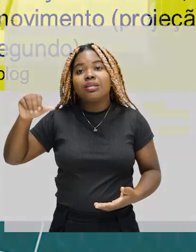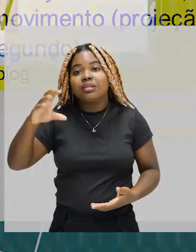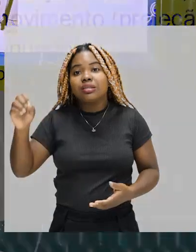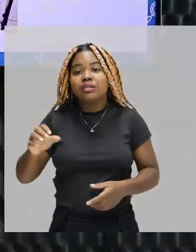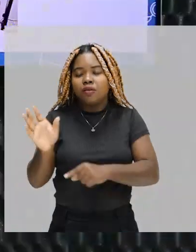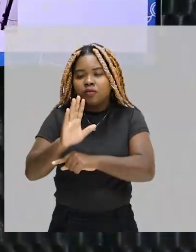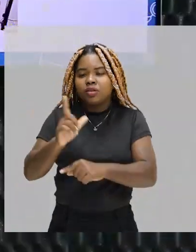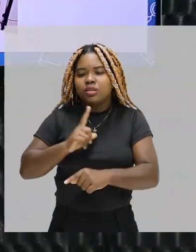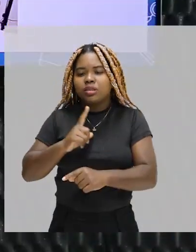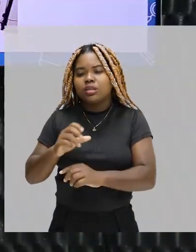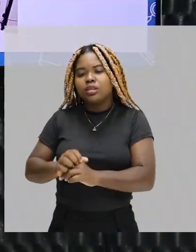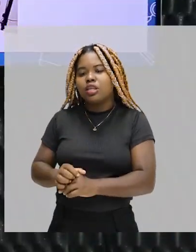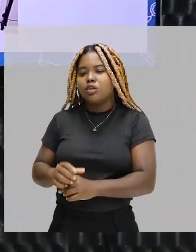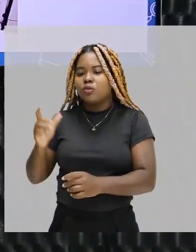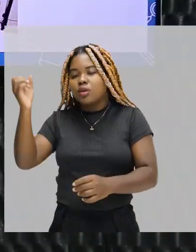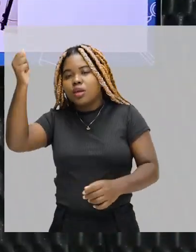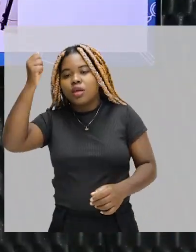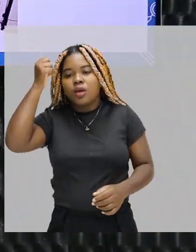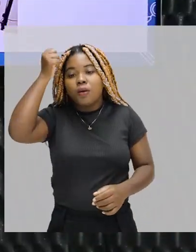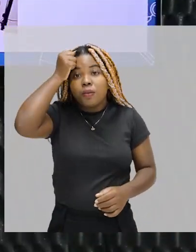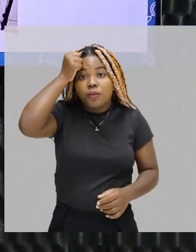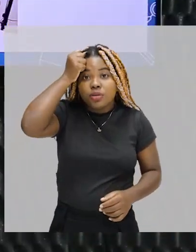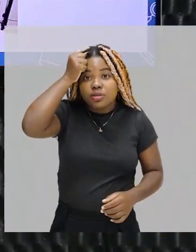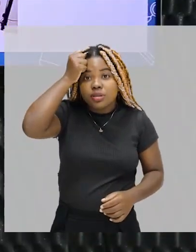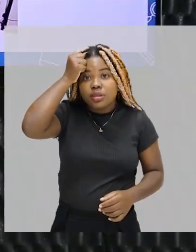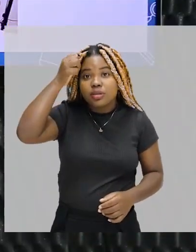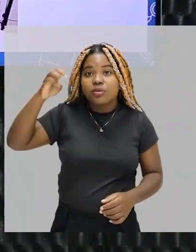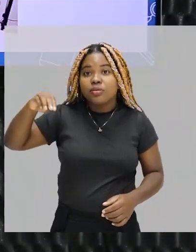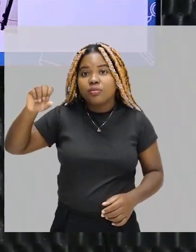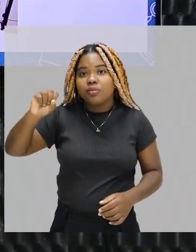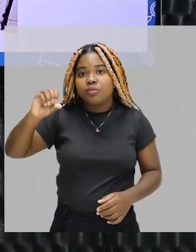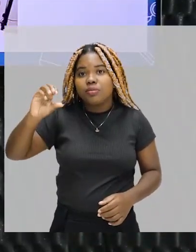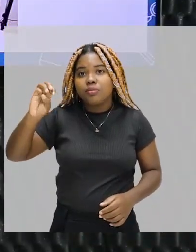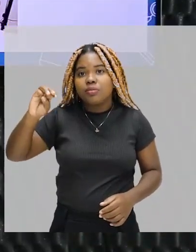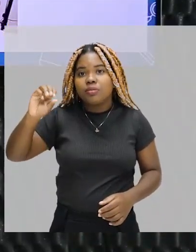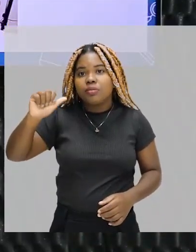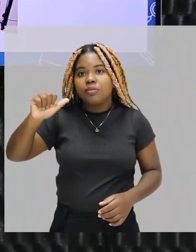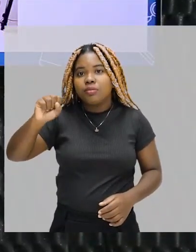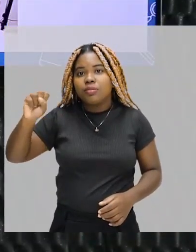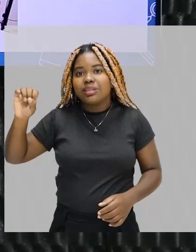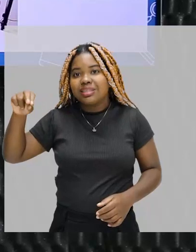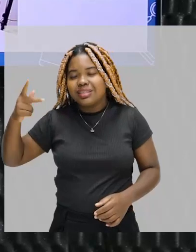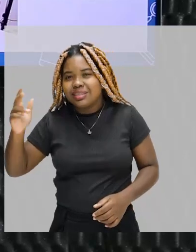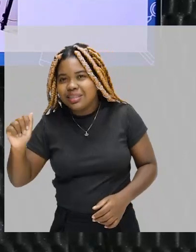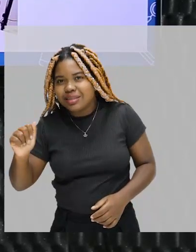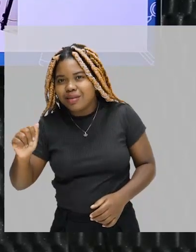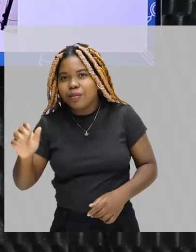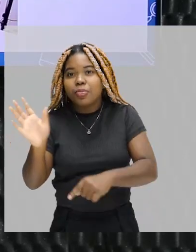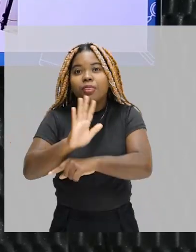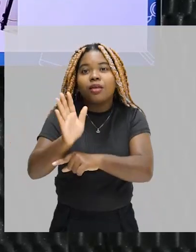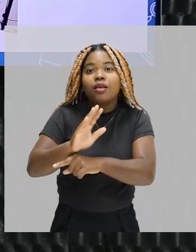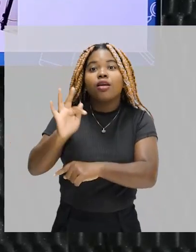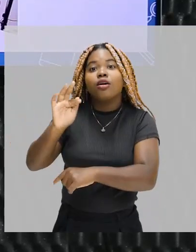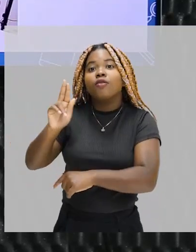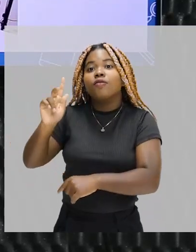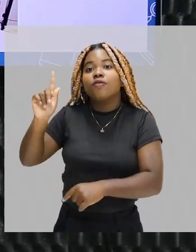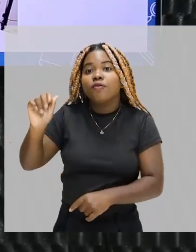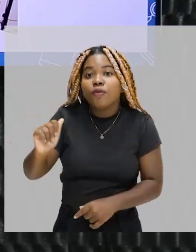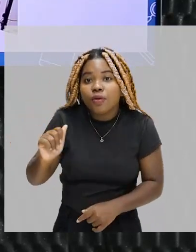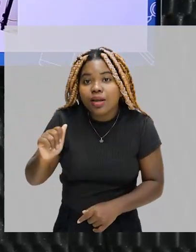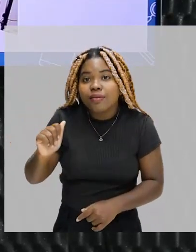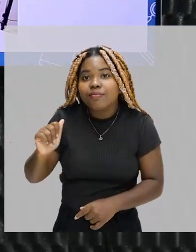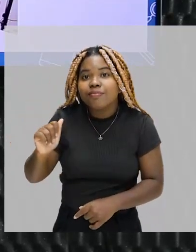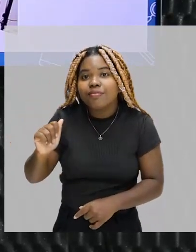você tem um boneco de massinha que o boneco parece se mover? Vou um exemplo para vocês. Fuga das Galinhas, levou três anos para ser feito. Oi?